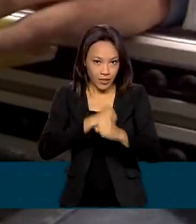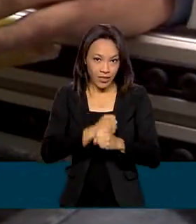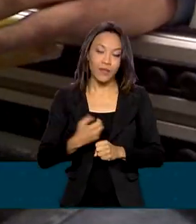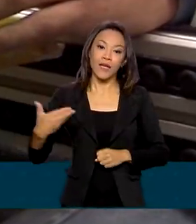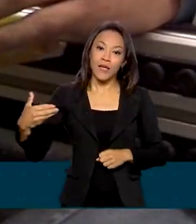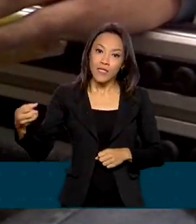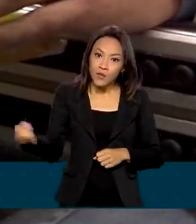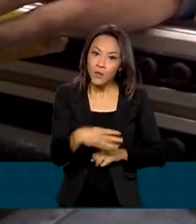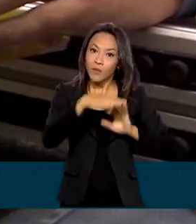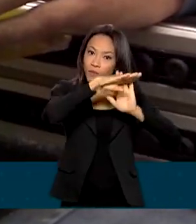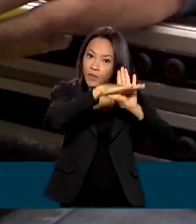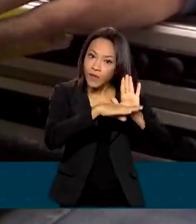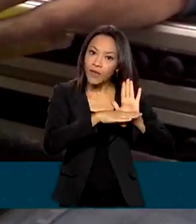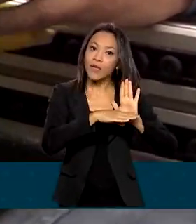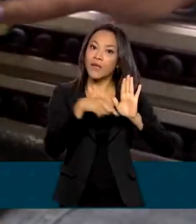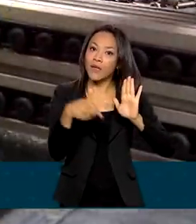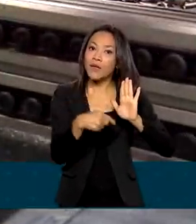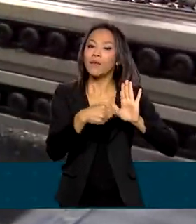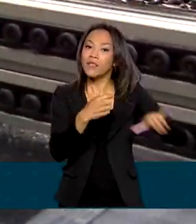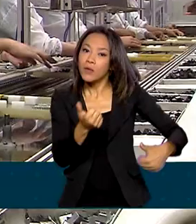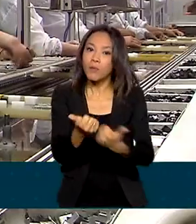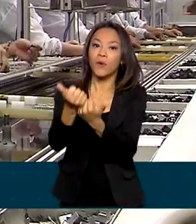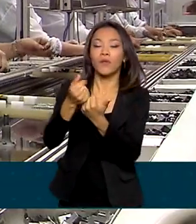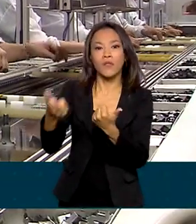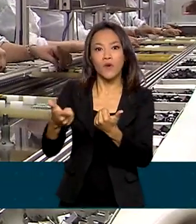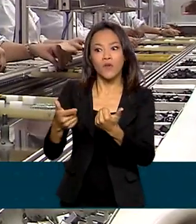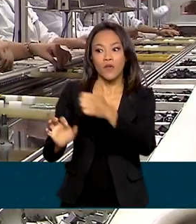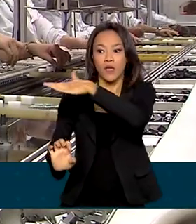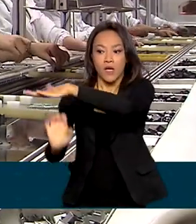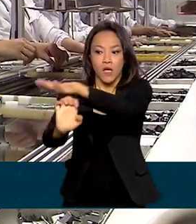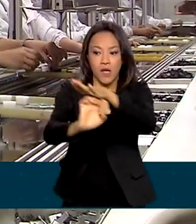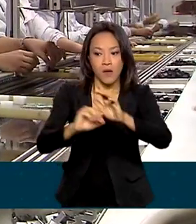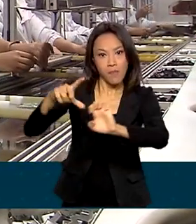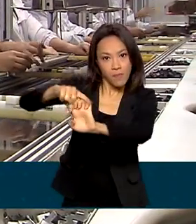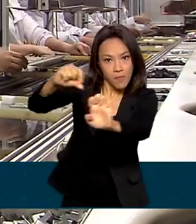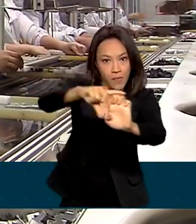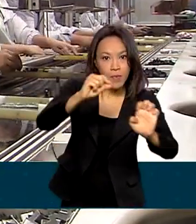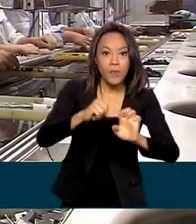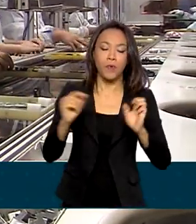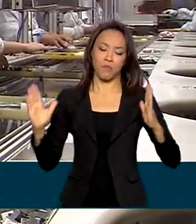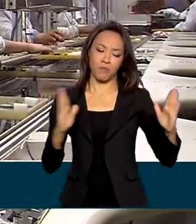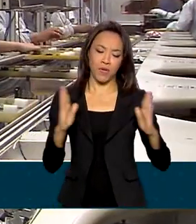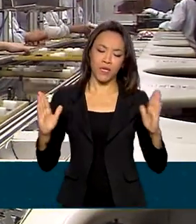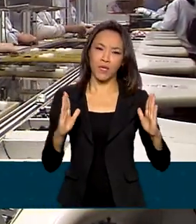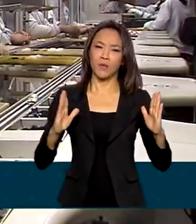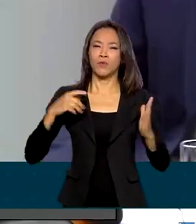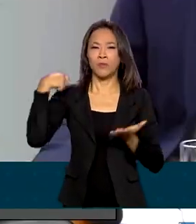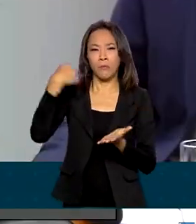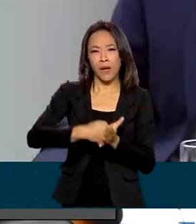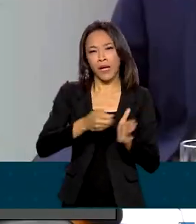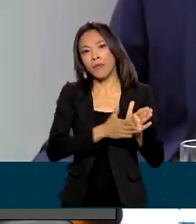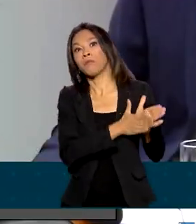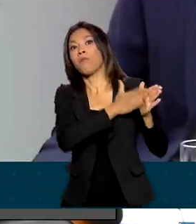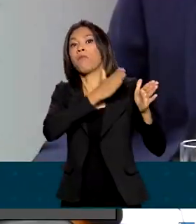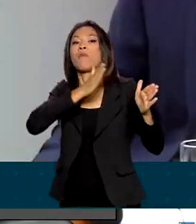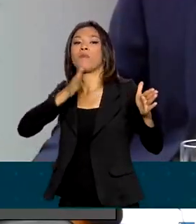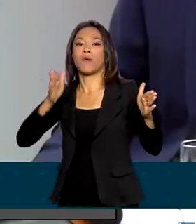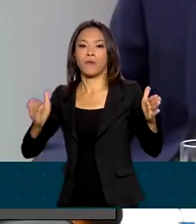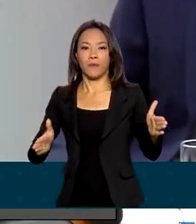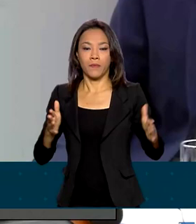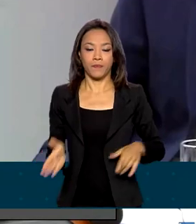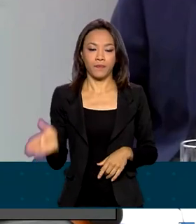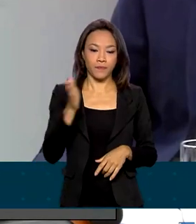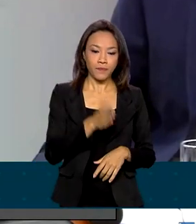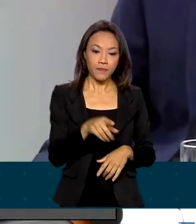trouxe mais facilidades para o empreendedor, como maior prazo de carência e de pagamento. O PRONAMP foi um programa de